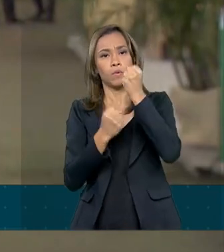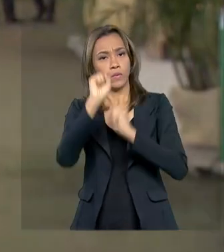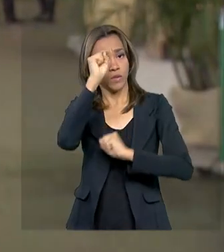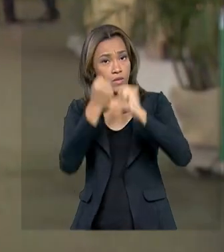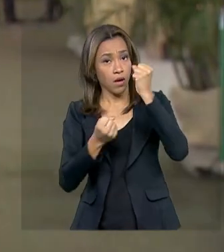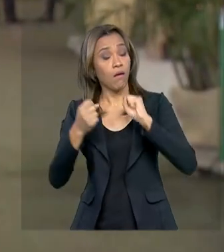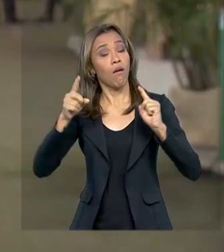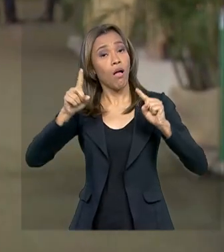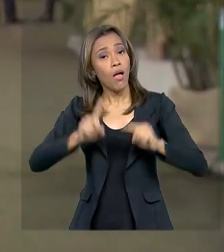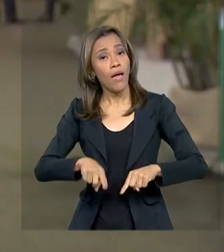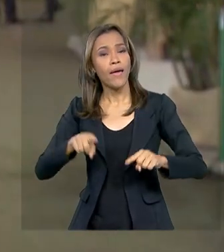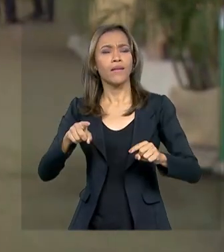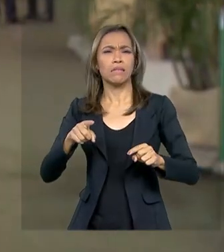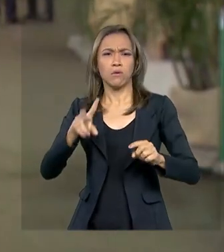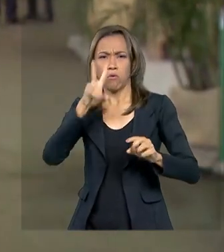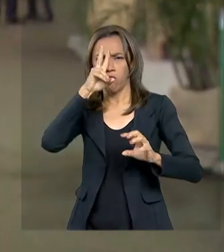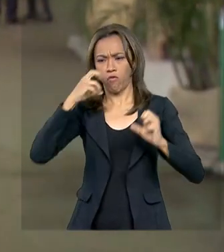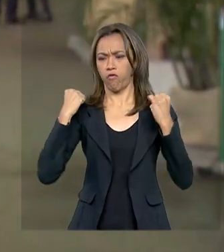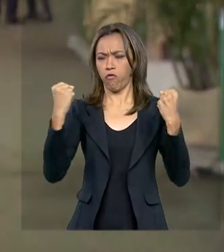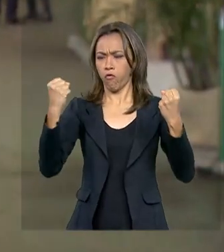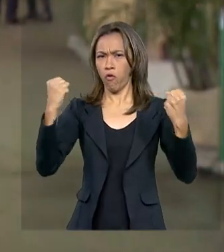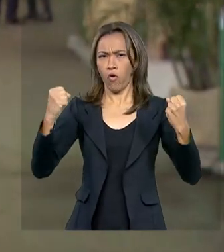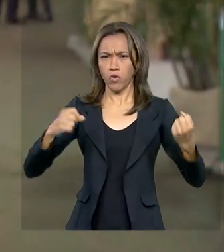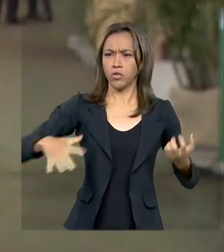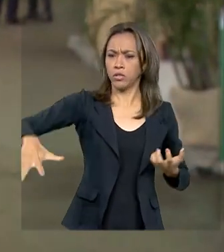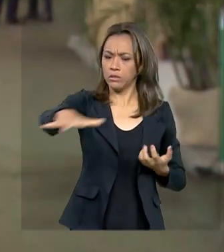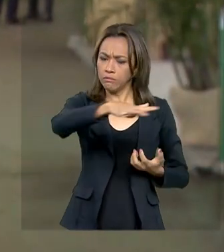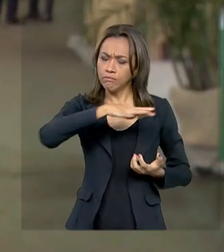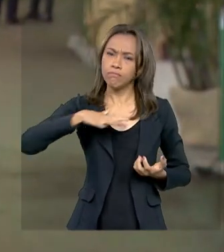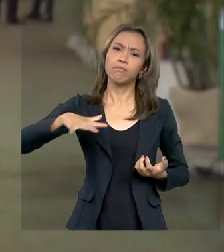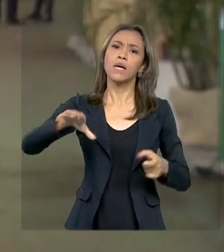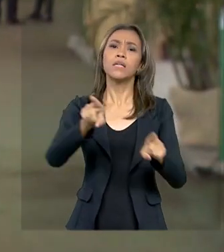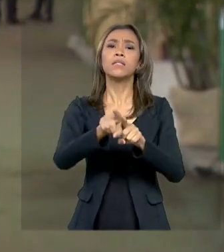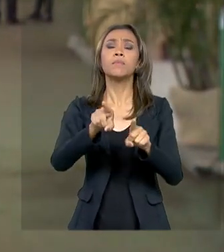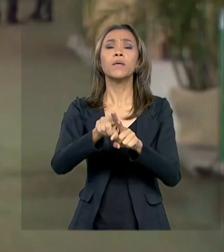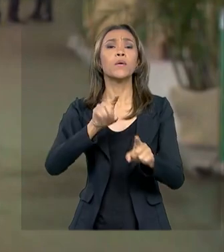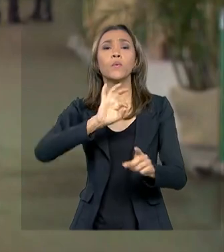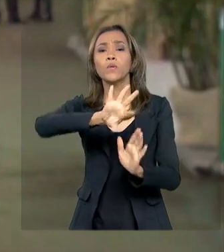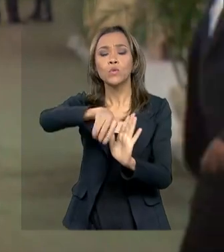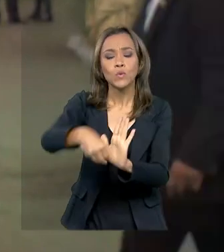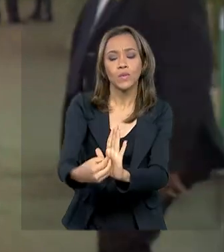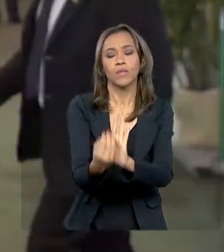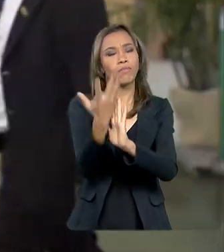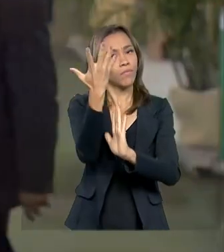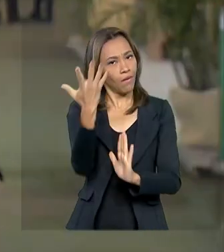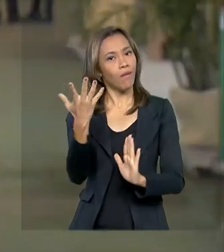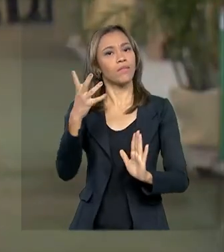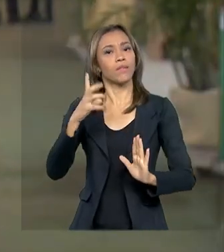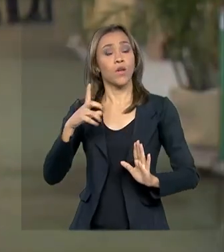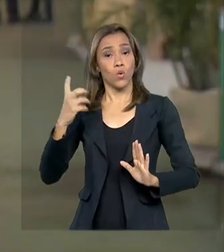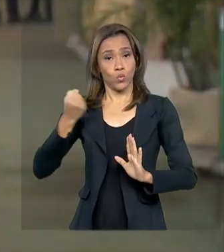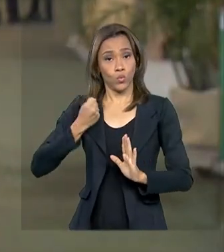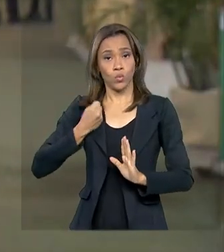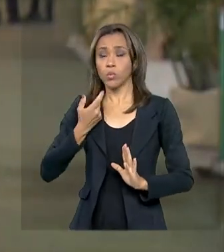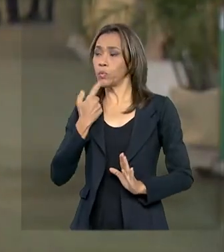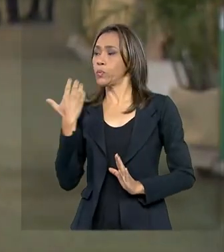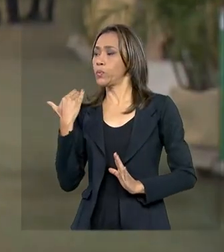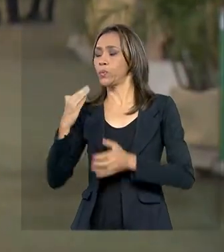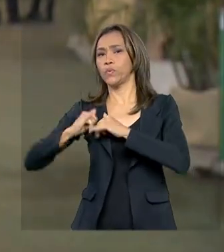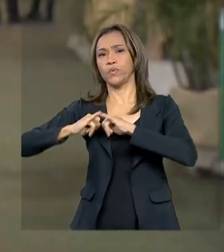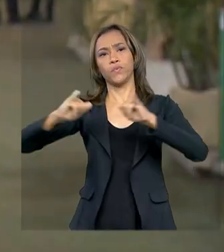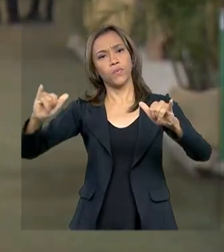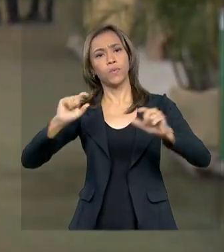o poder da Zona Franca de Manaus e o potencial sustentável da região. Os números recentes demonstram uma evolução